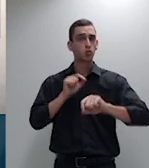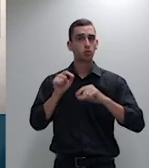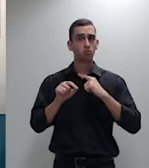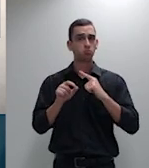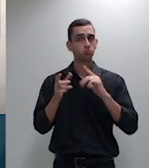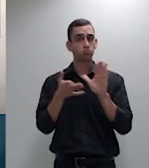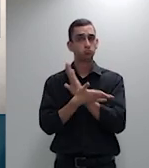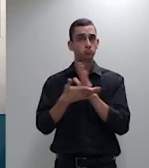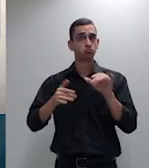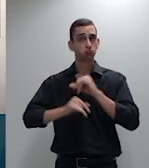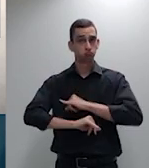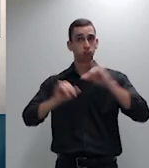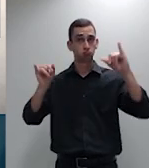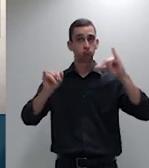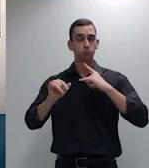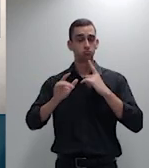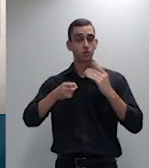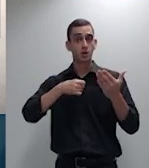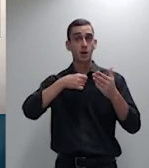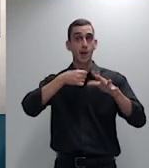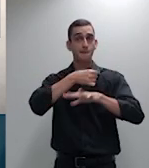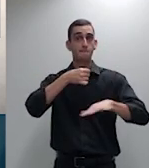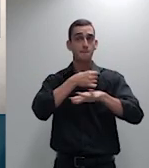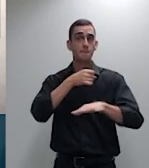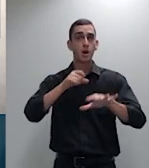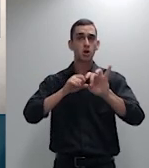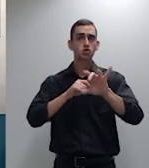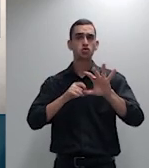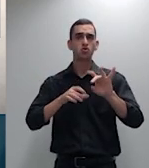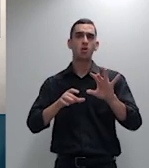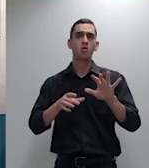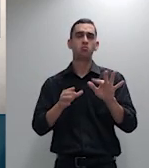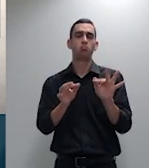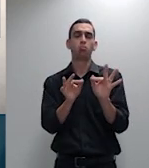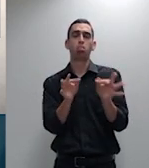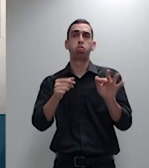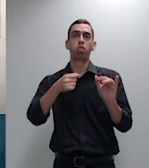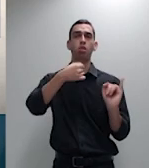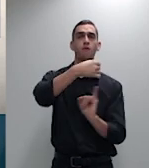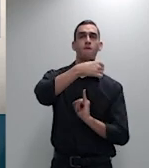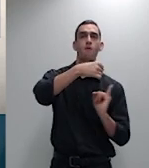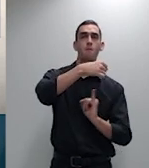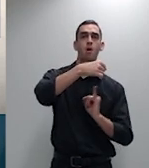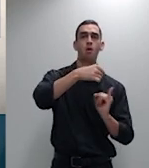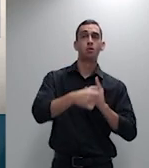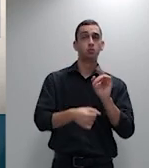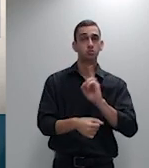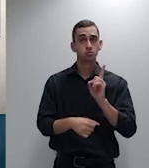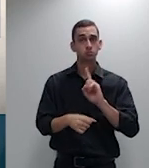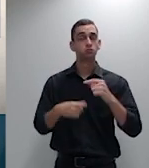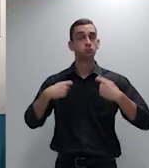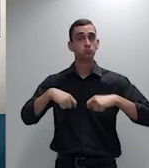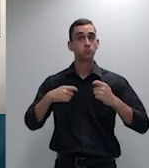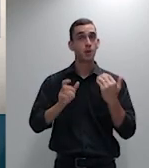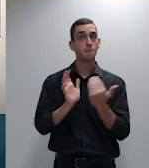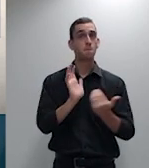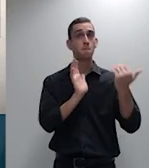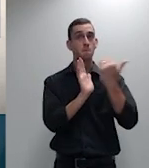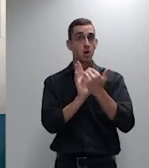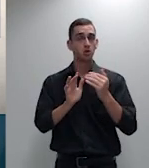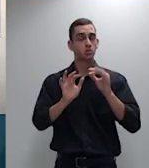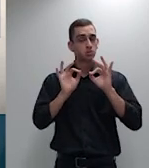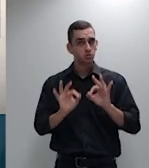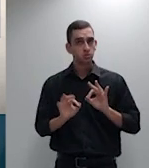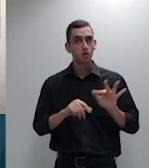afirmação genérica da inadequação dos índices praticados tendo-se atribuído à parte autora o ônus de